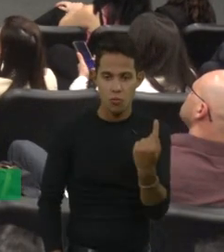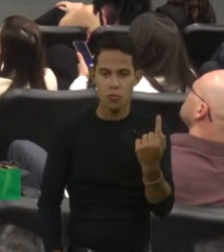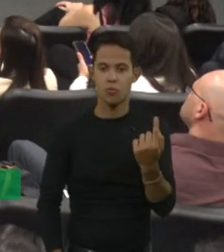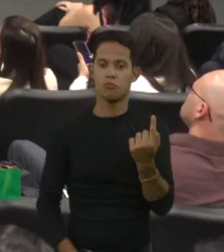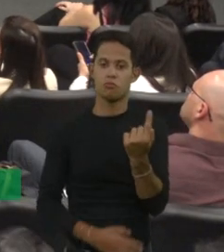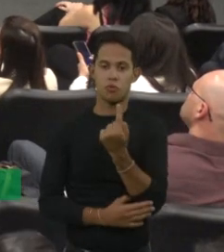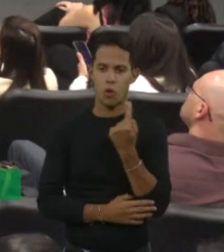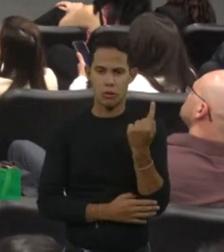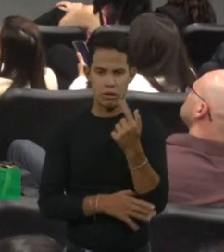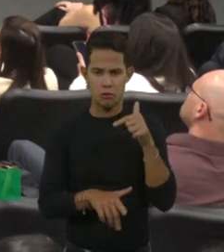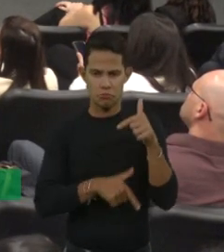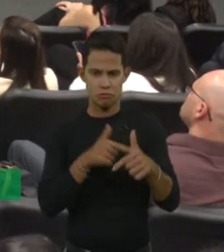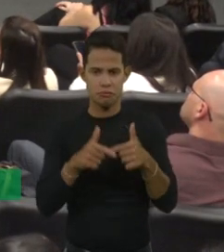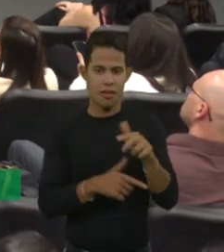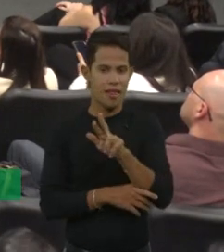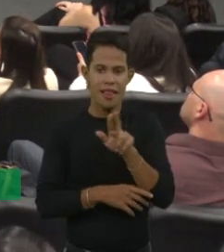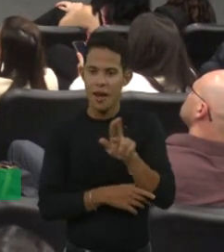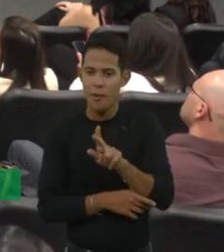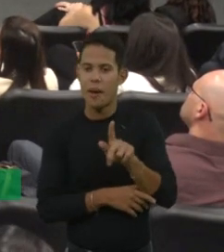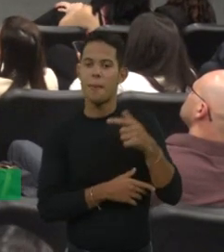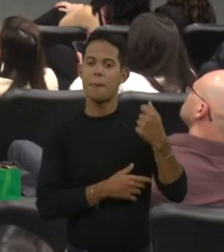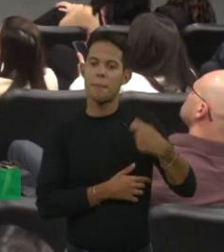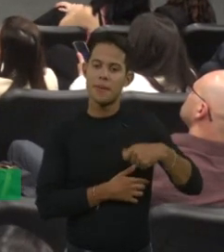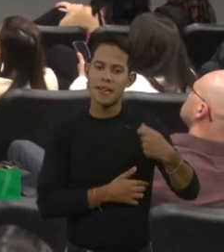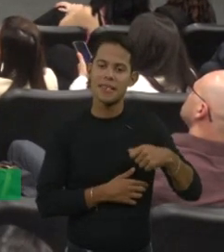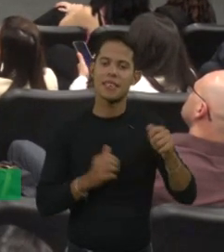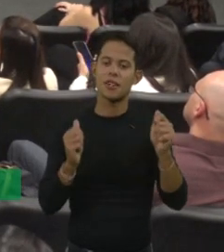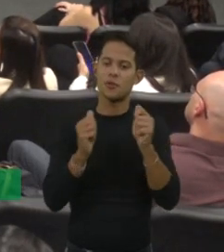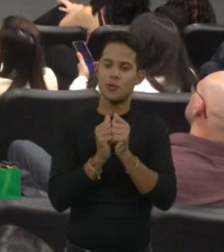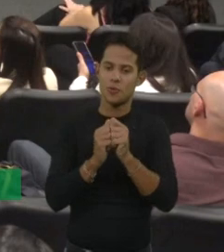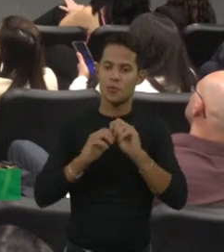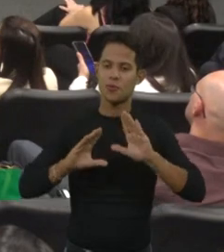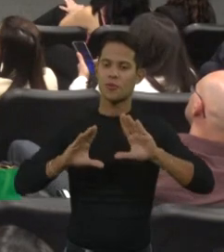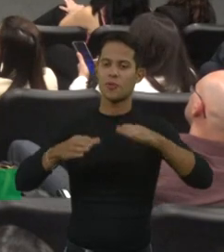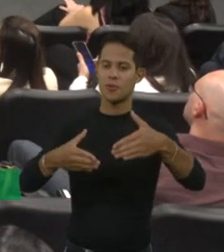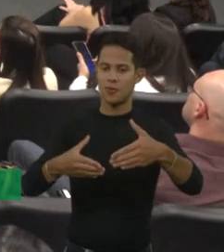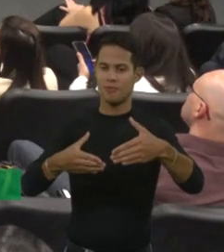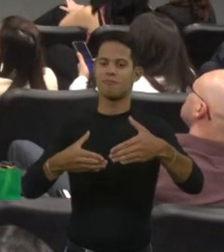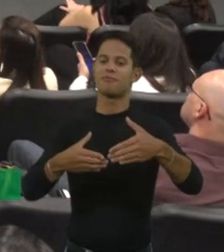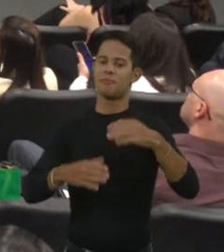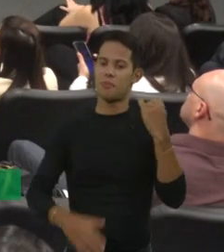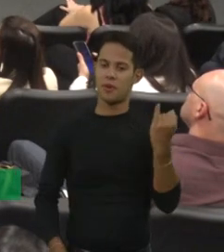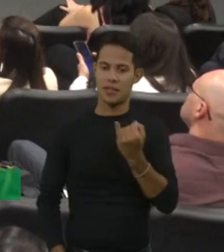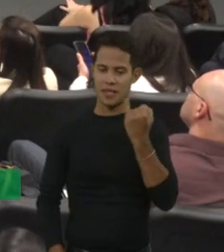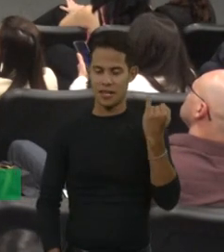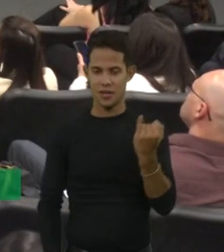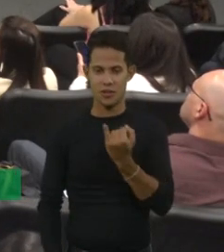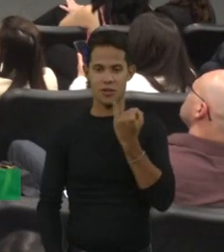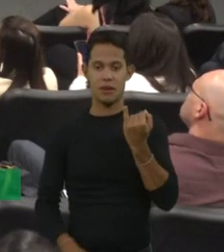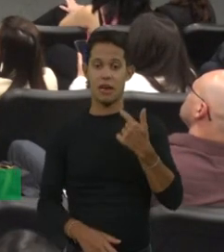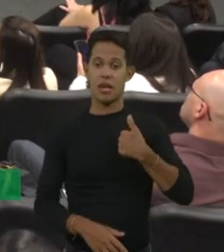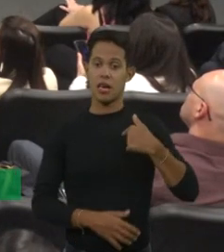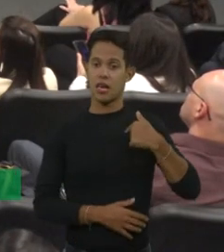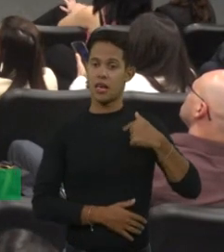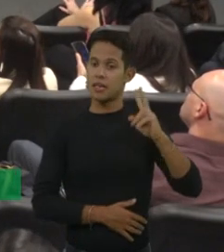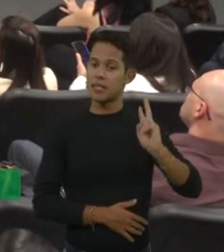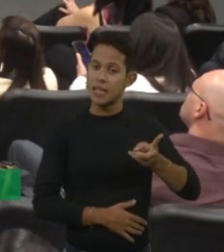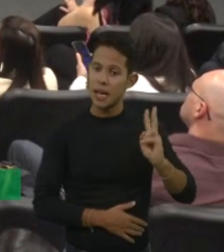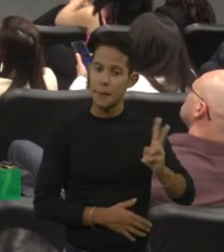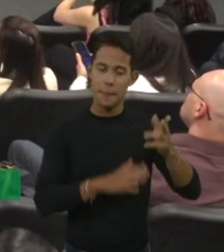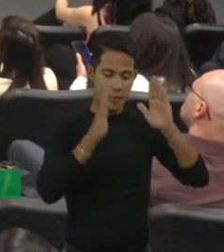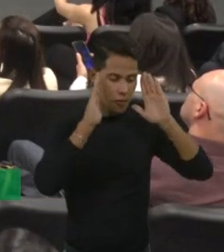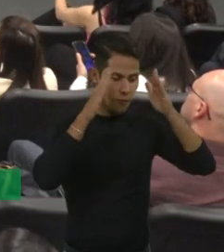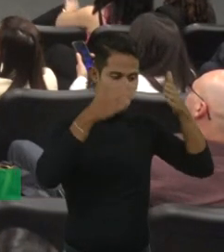tem que fazer tudo junto, porque é uma engrenagem. E, principalmente, sempre com foco no paciente, que é